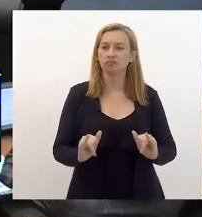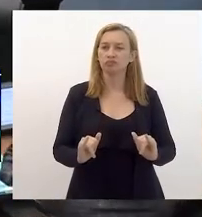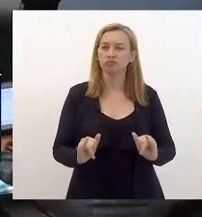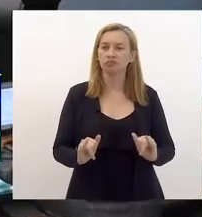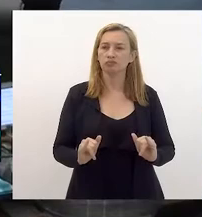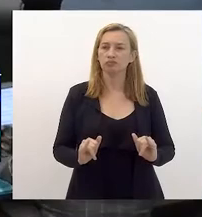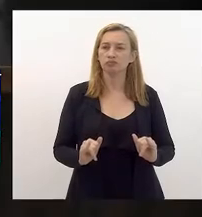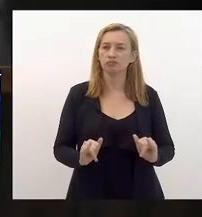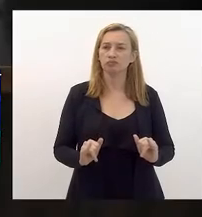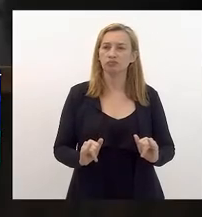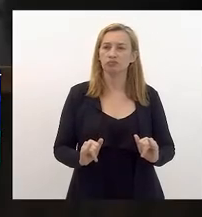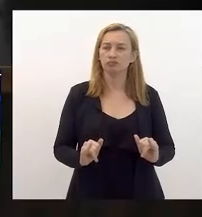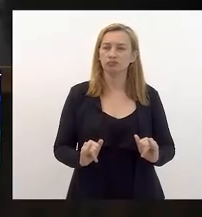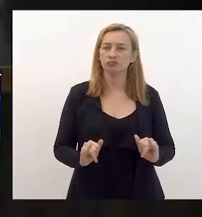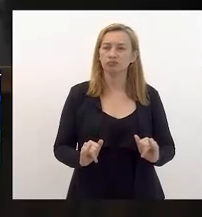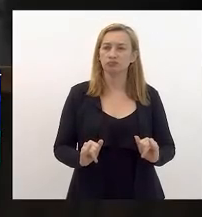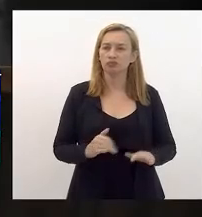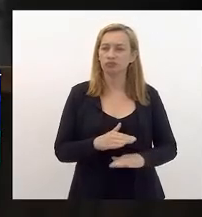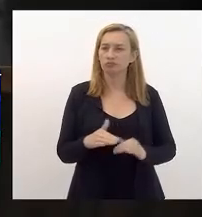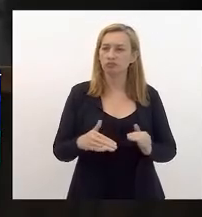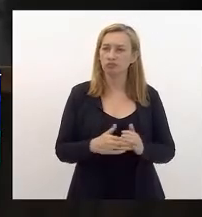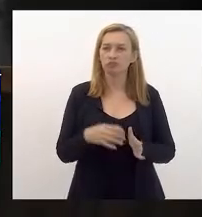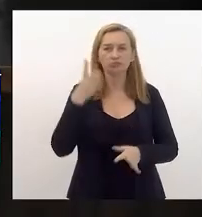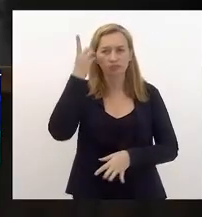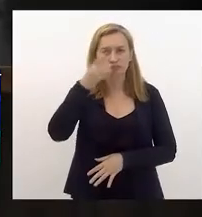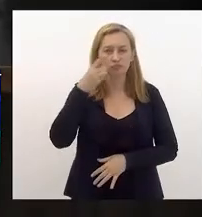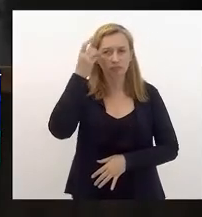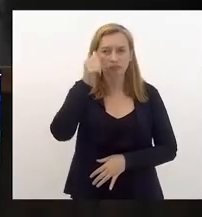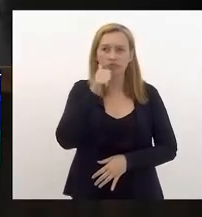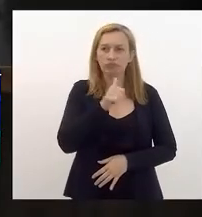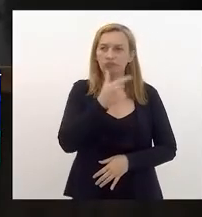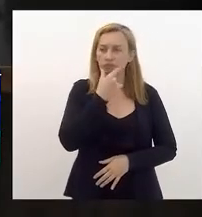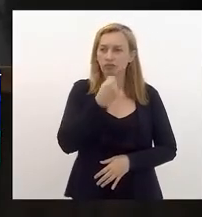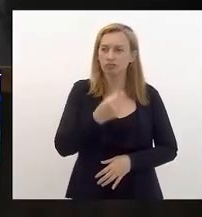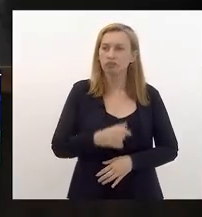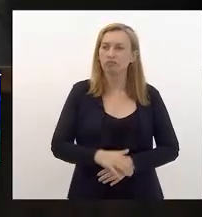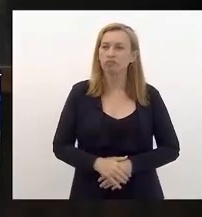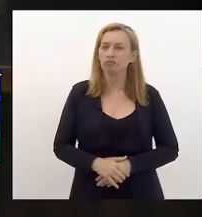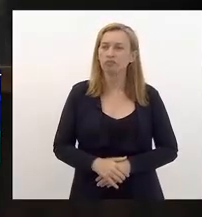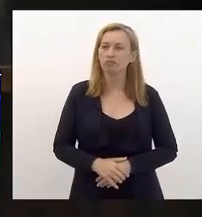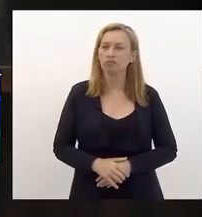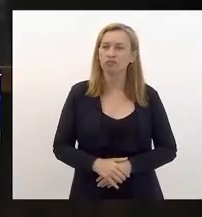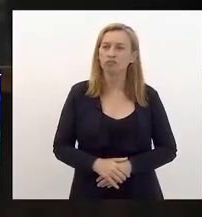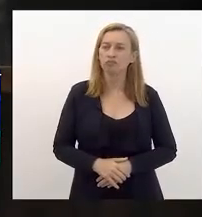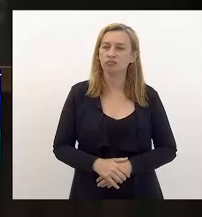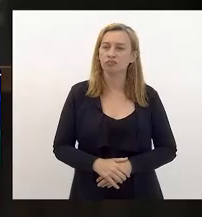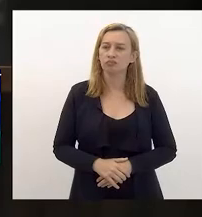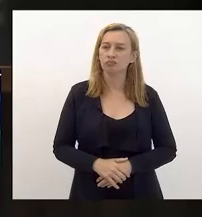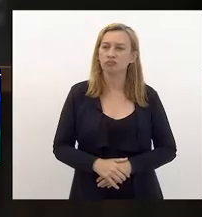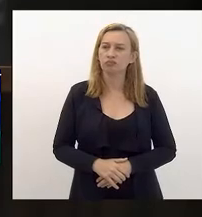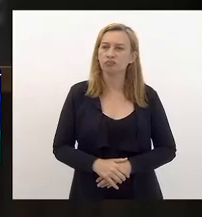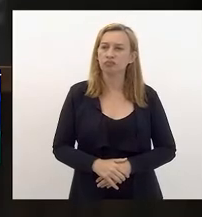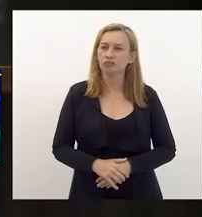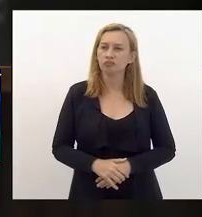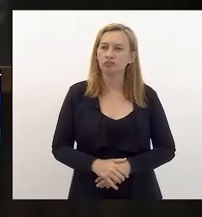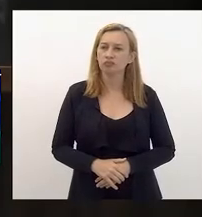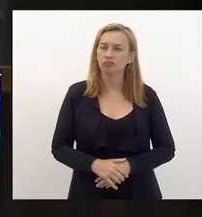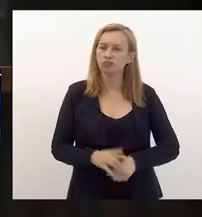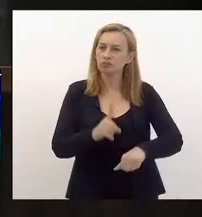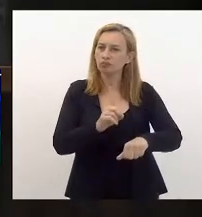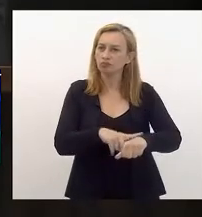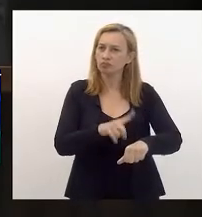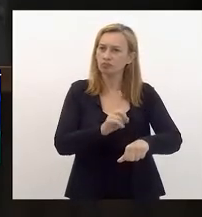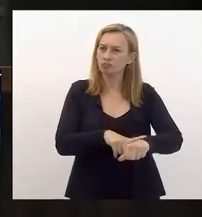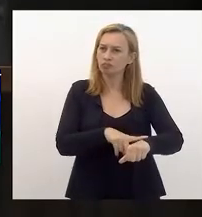para os presentes, senhoras deputadas e deputados, que decorrido o tempo